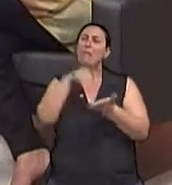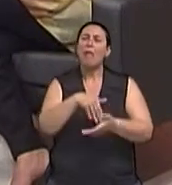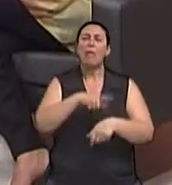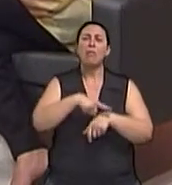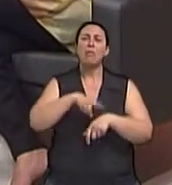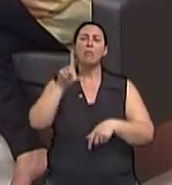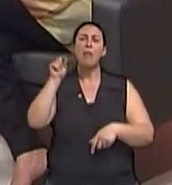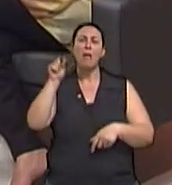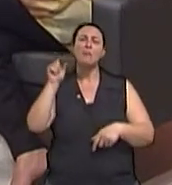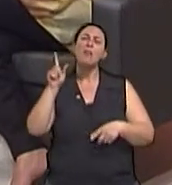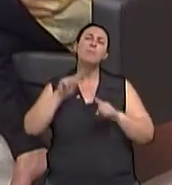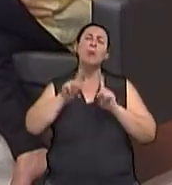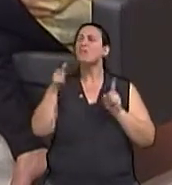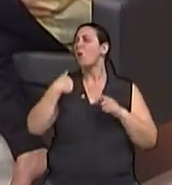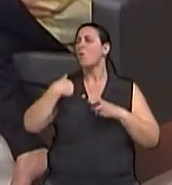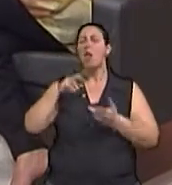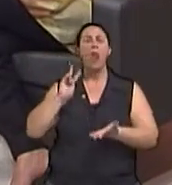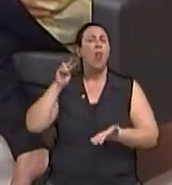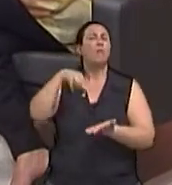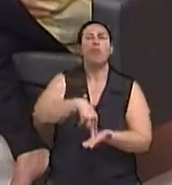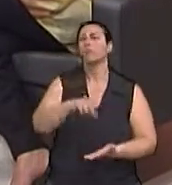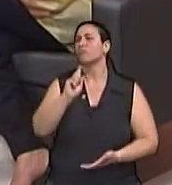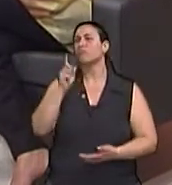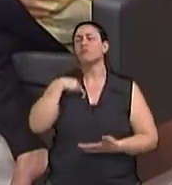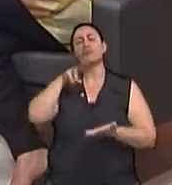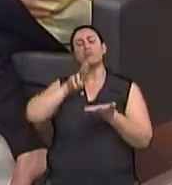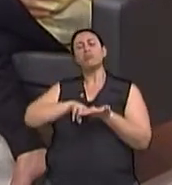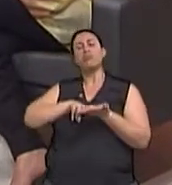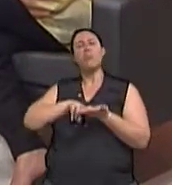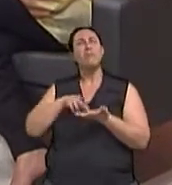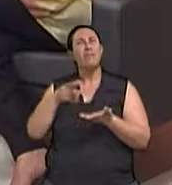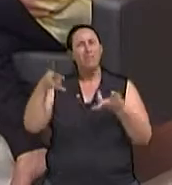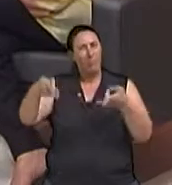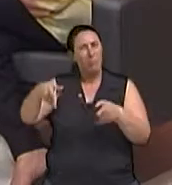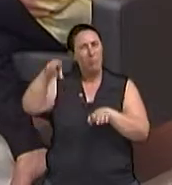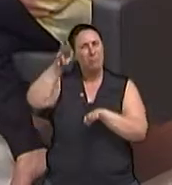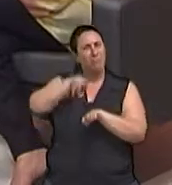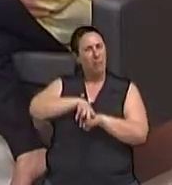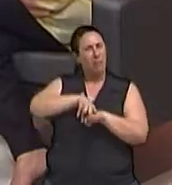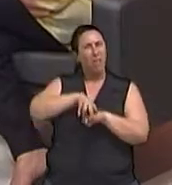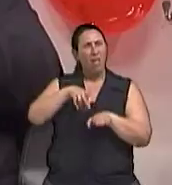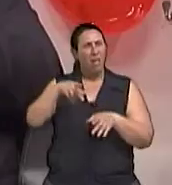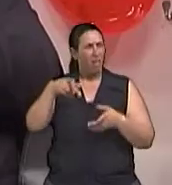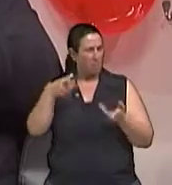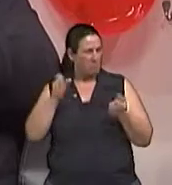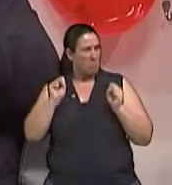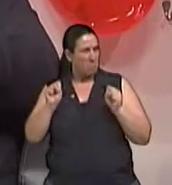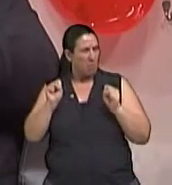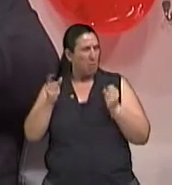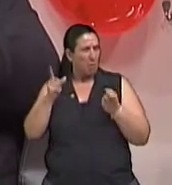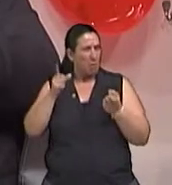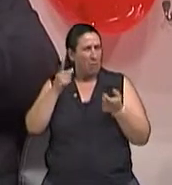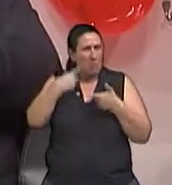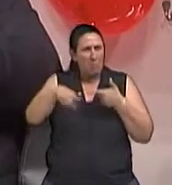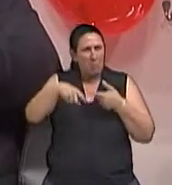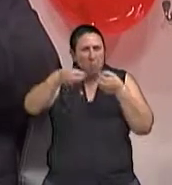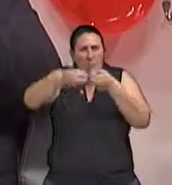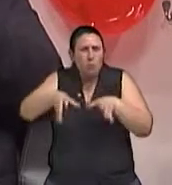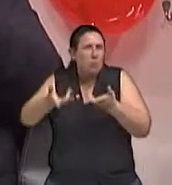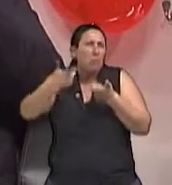Não, eu não durmo, mas eu não levanto. E se ficar na cama não é mais prejudicial do que benéfico, doutor?